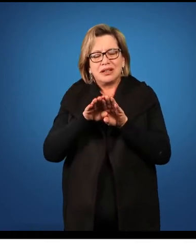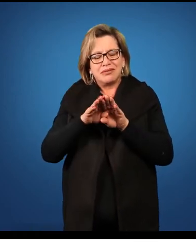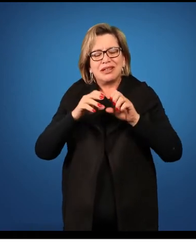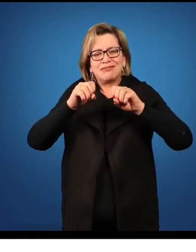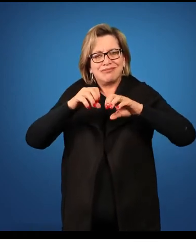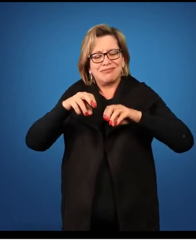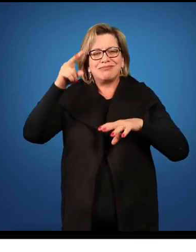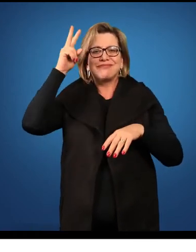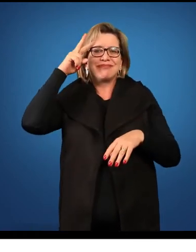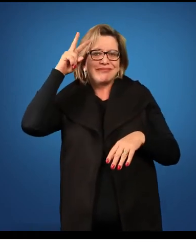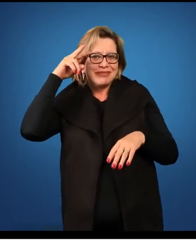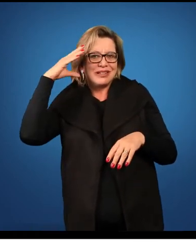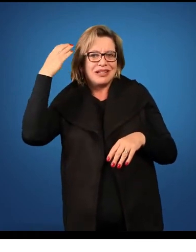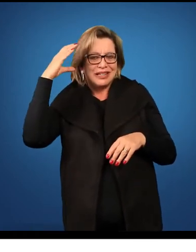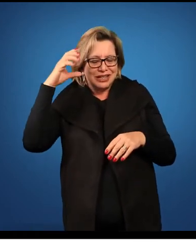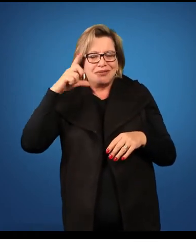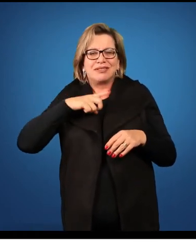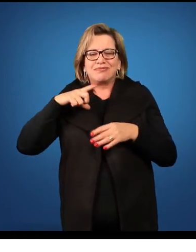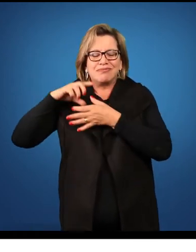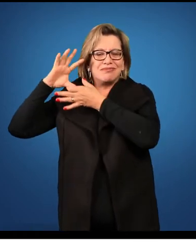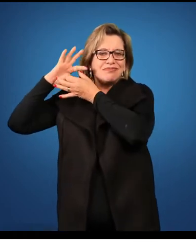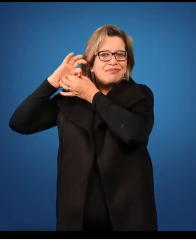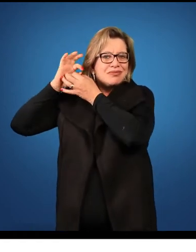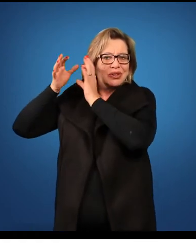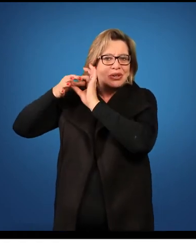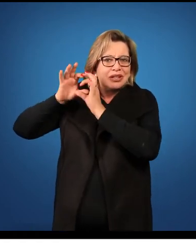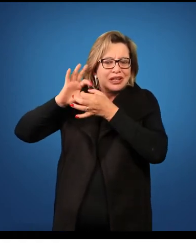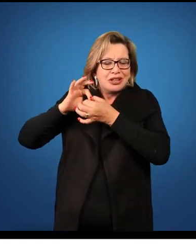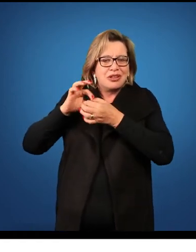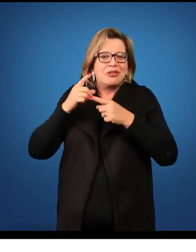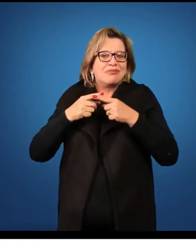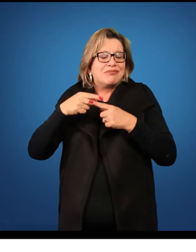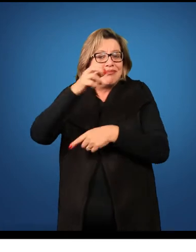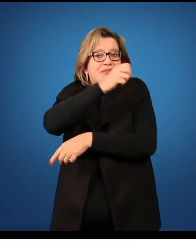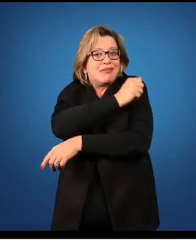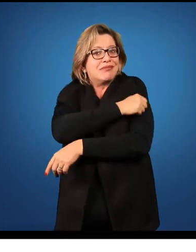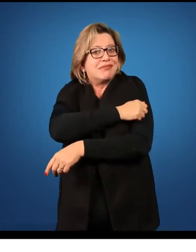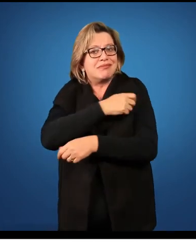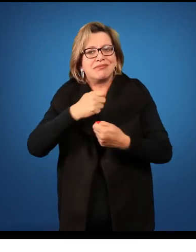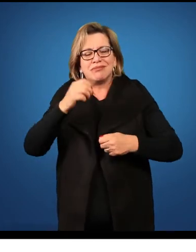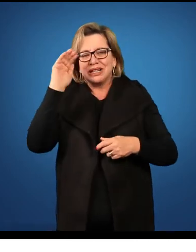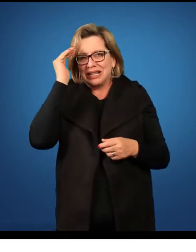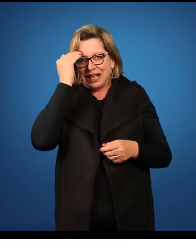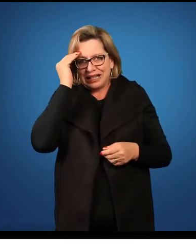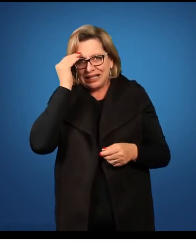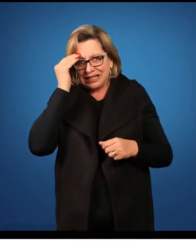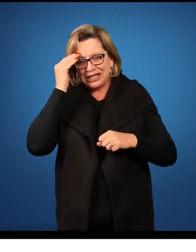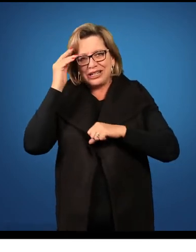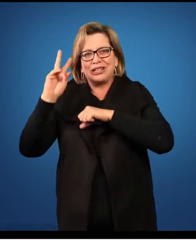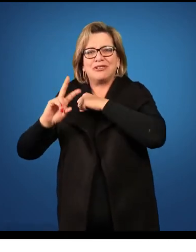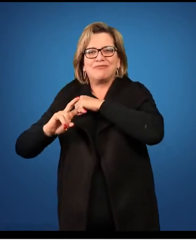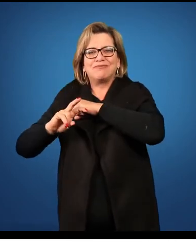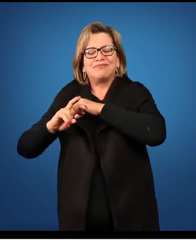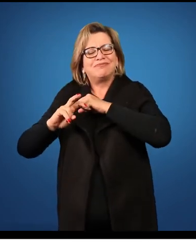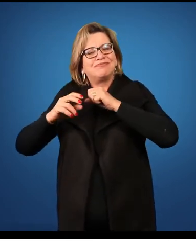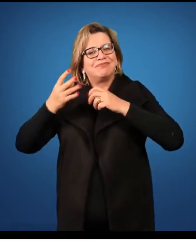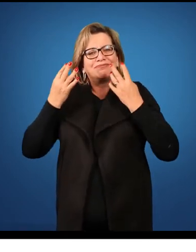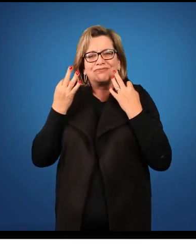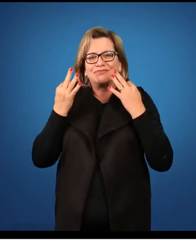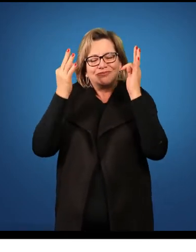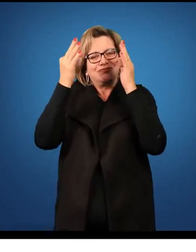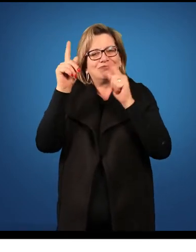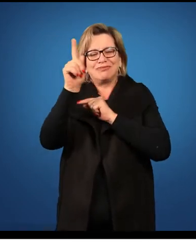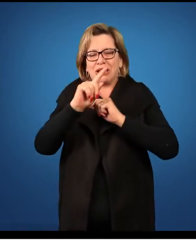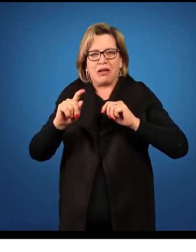história da ciência, para dar um contexto, para o aluno entender, nesse caso, que os pressupostos, as teorias, elas não